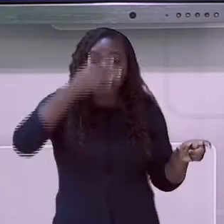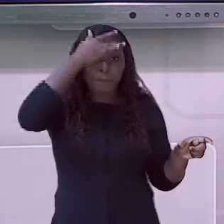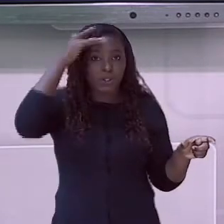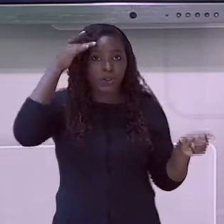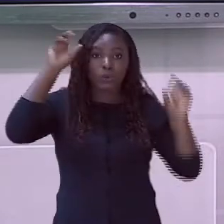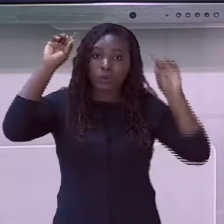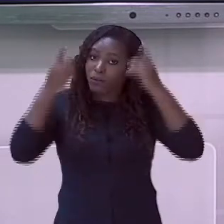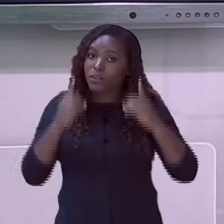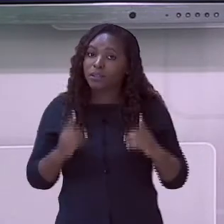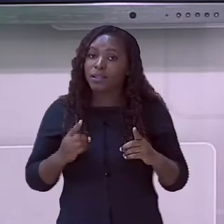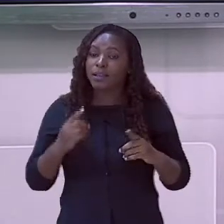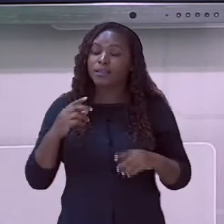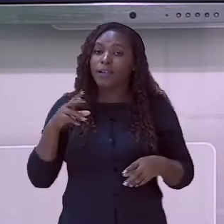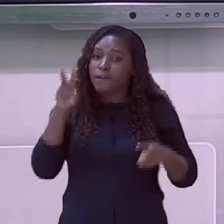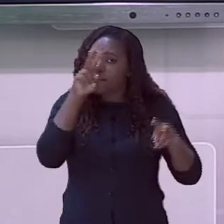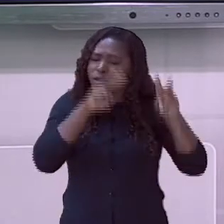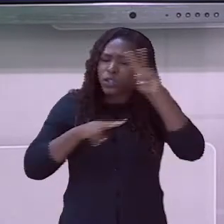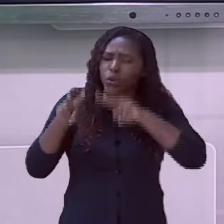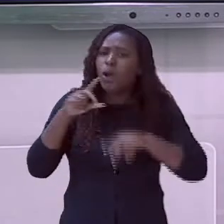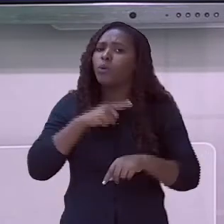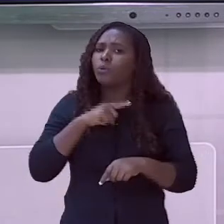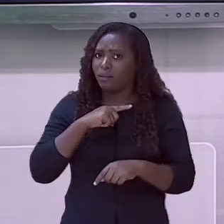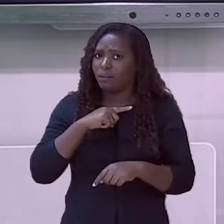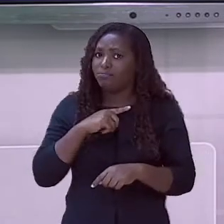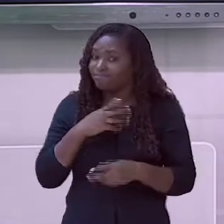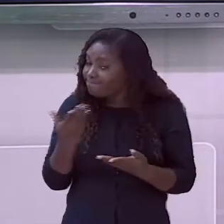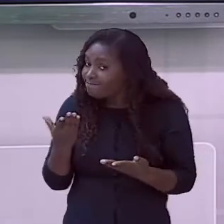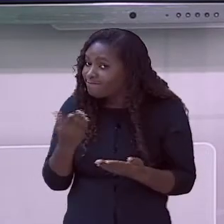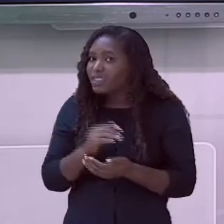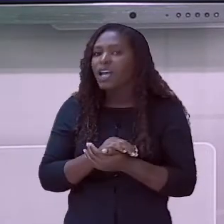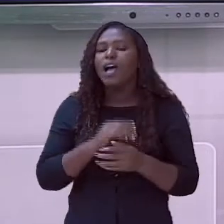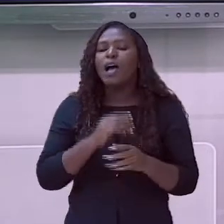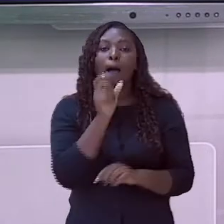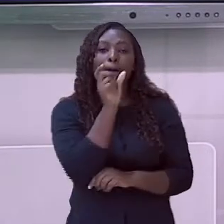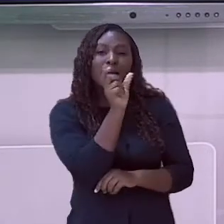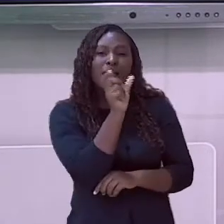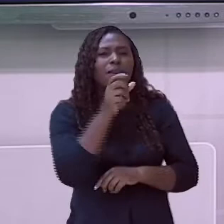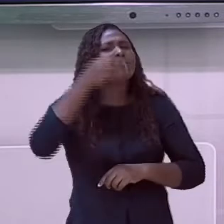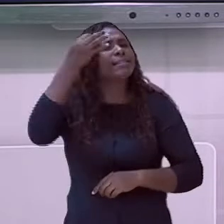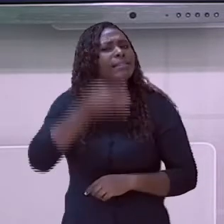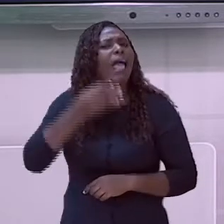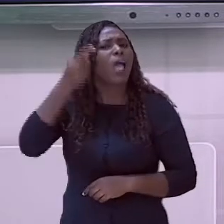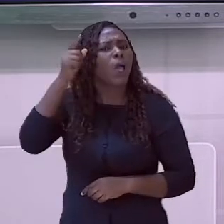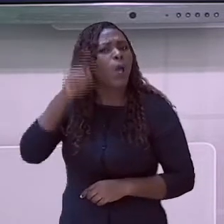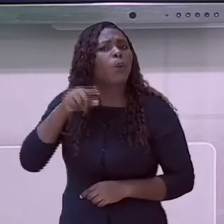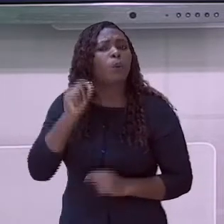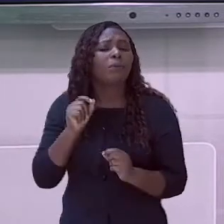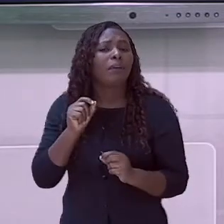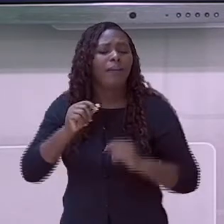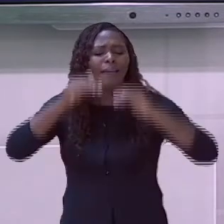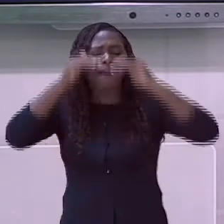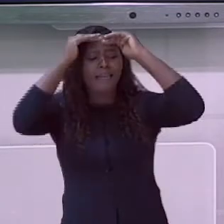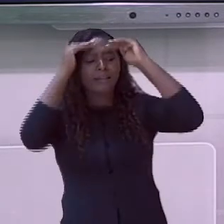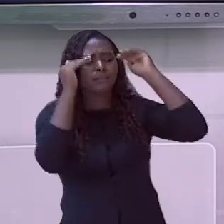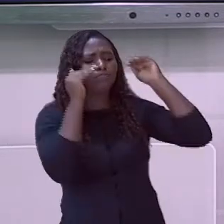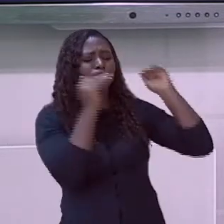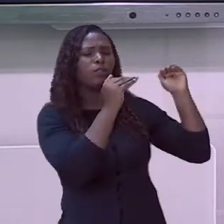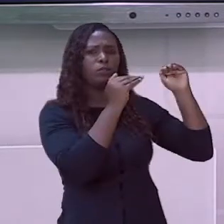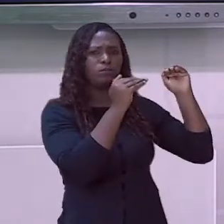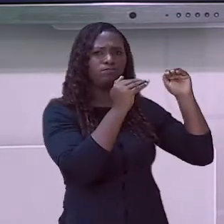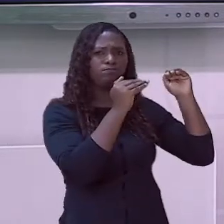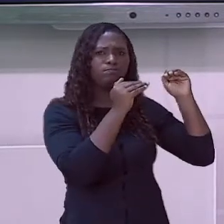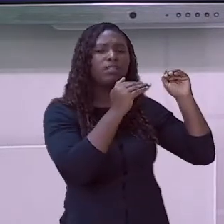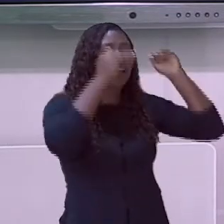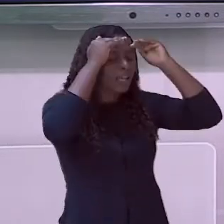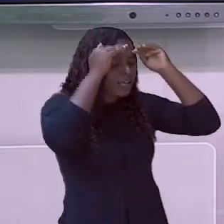-chave em uma estrutura para pessoas com deficiência visual é o respeito. O respeito ao próximo,